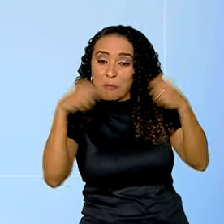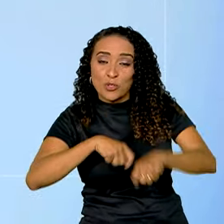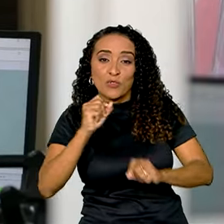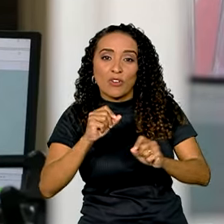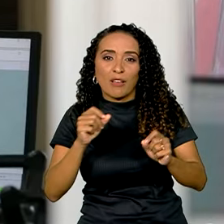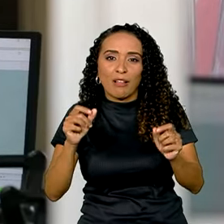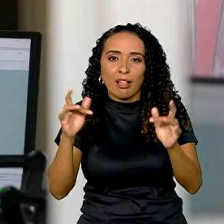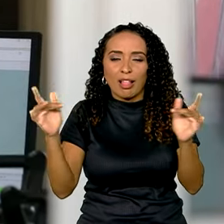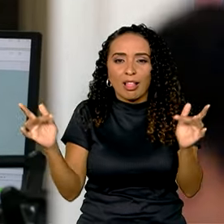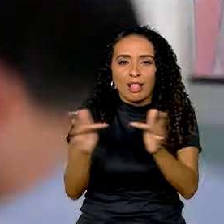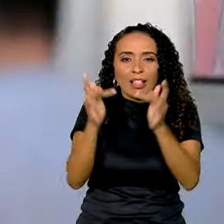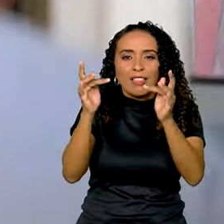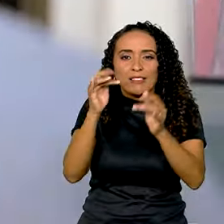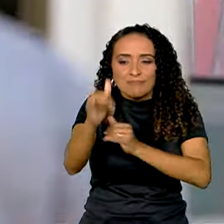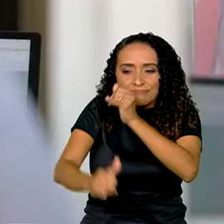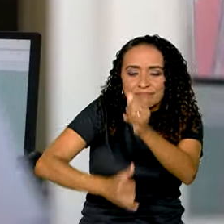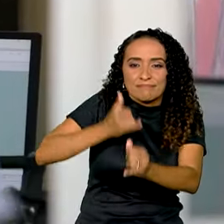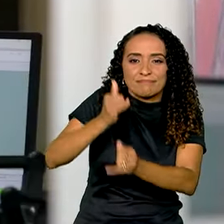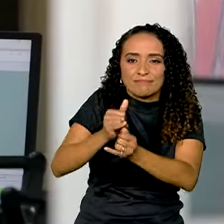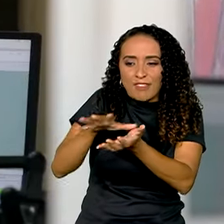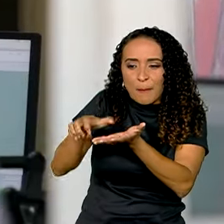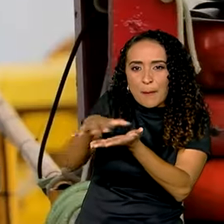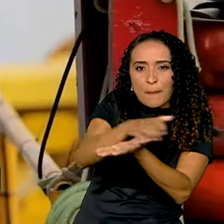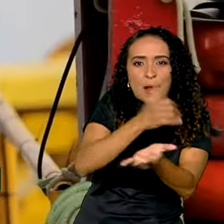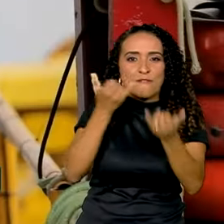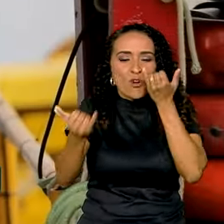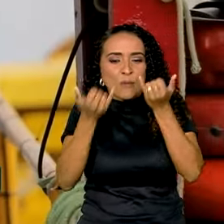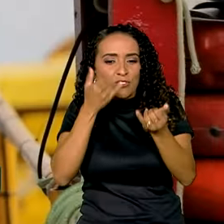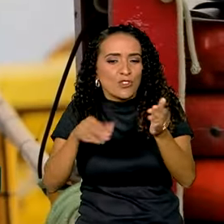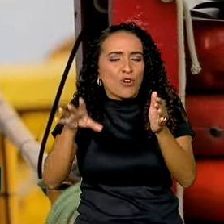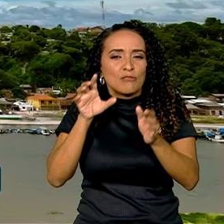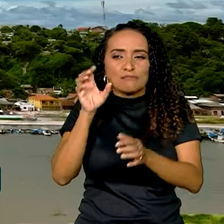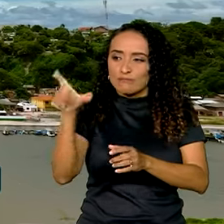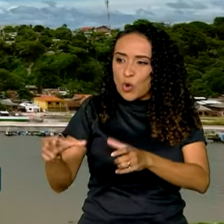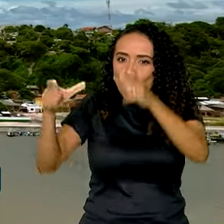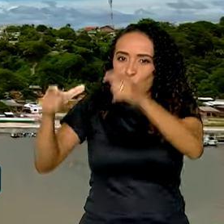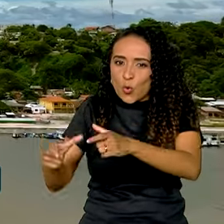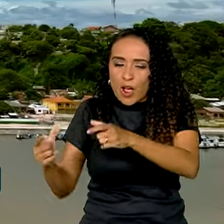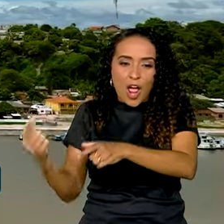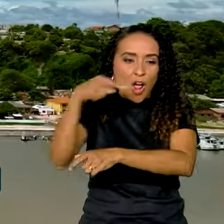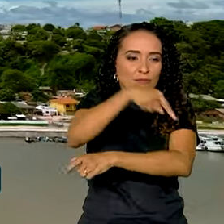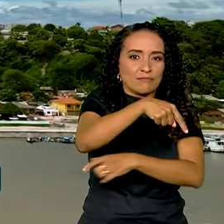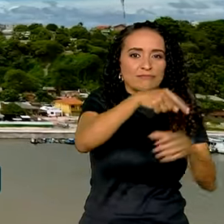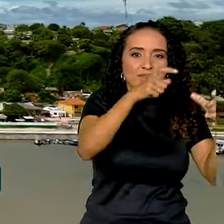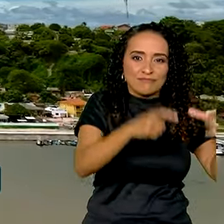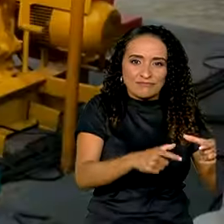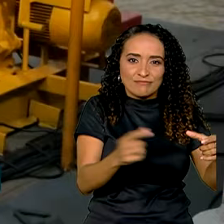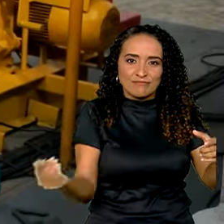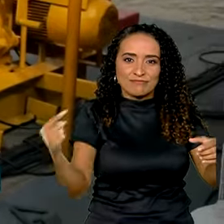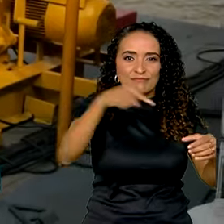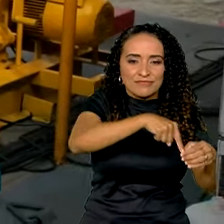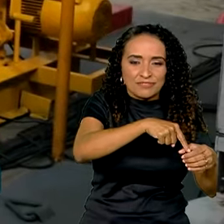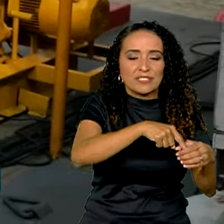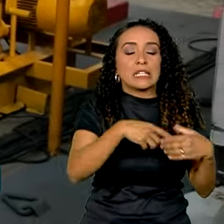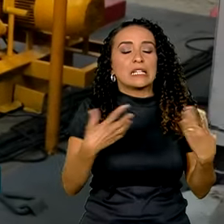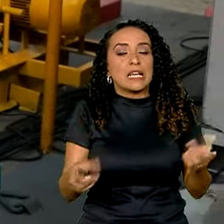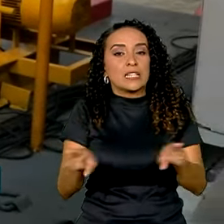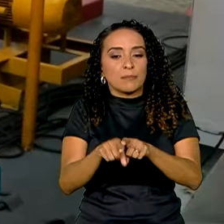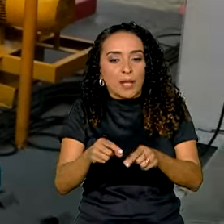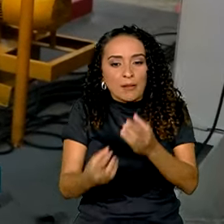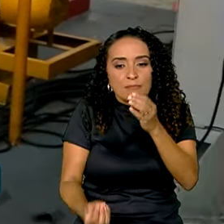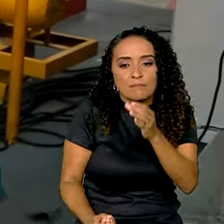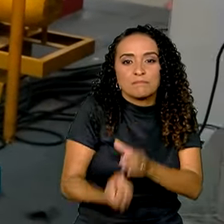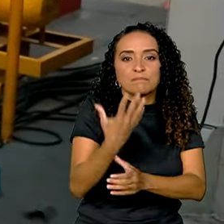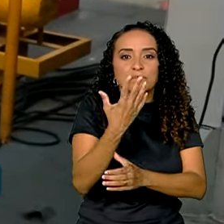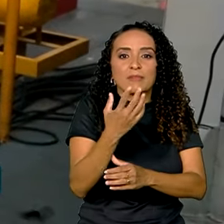que a conectividade, internet, os dados, cheguem de um ponto a outro. E a construção da Infovia 3